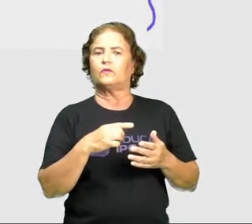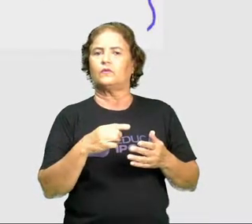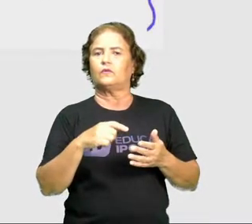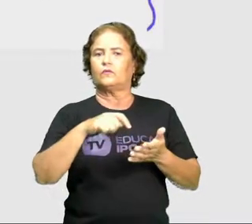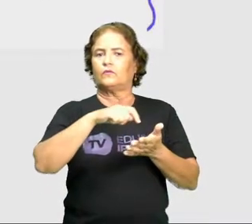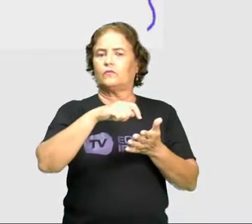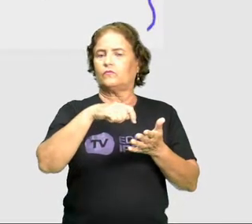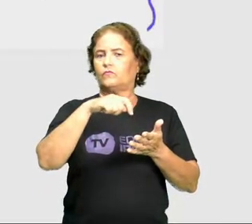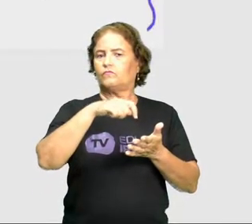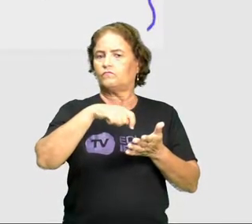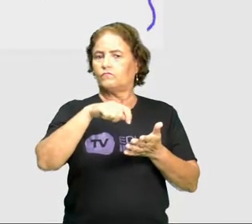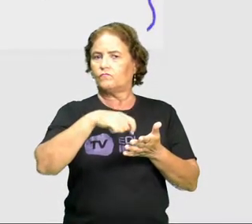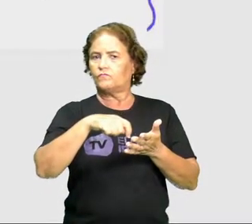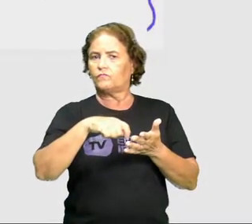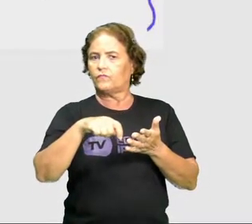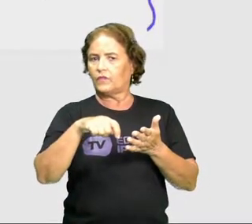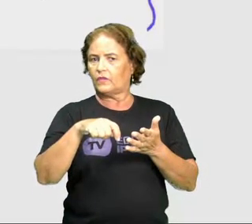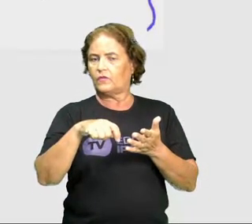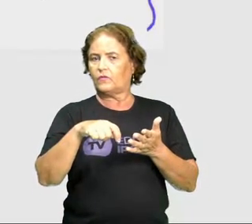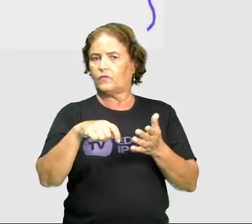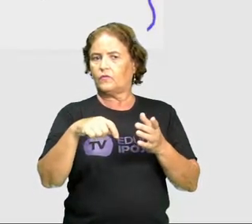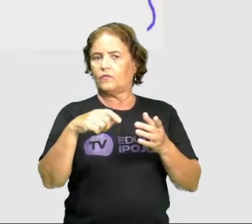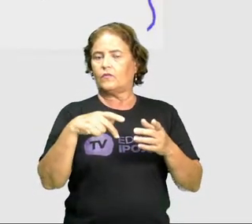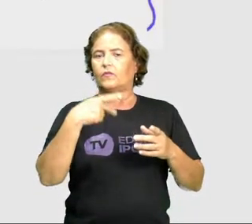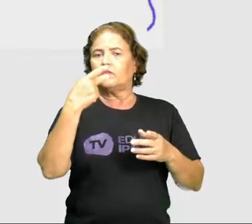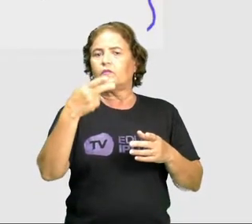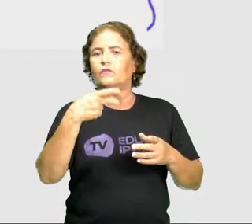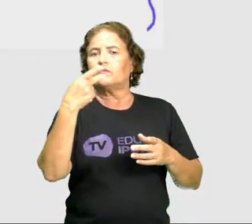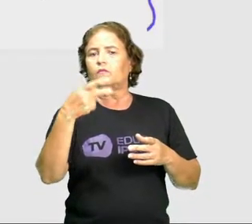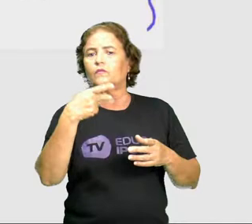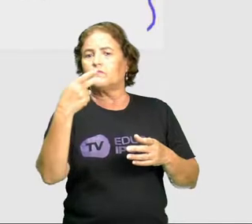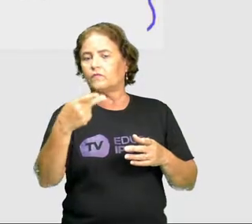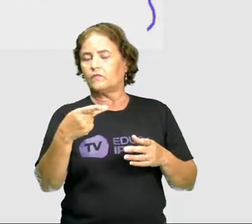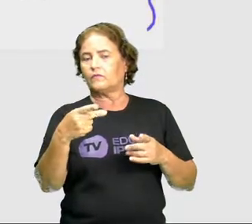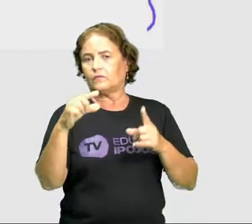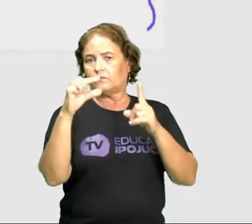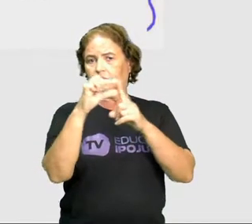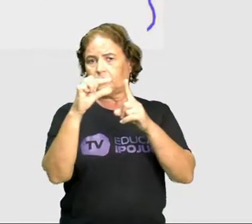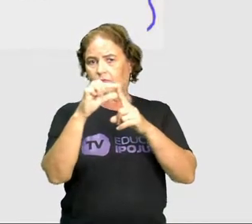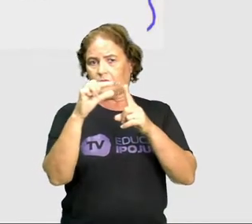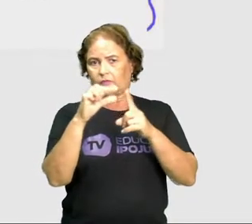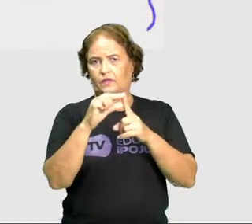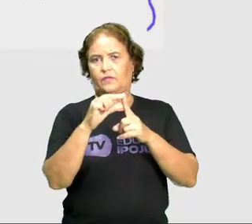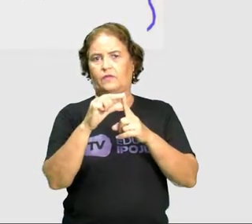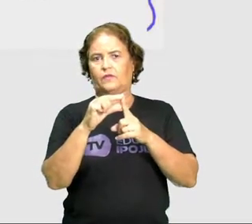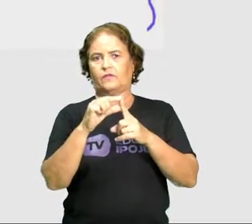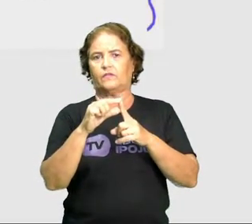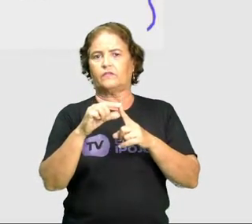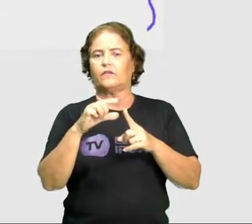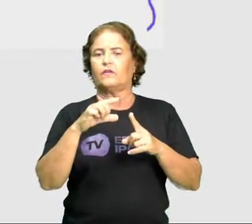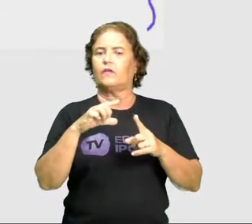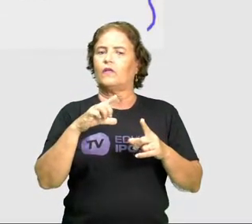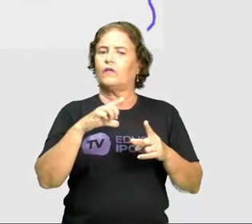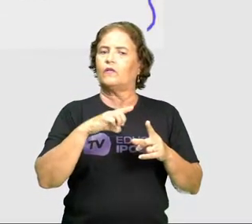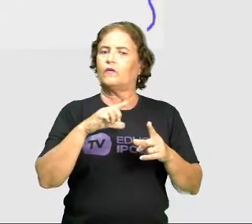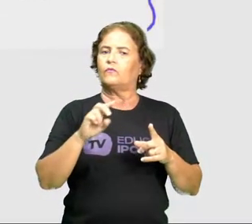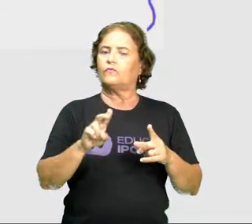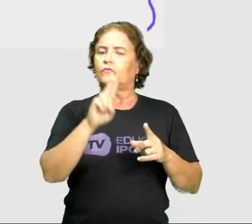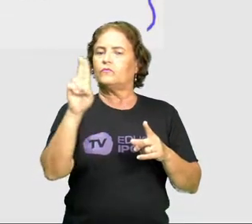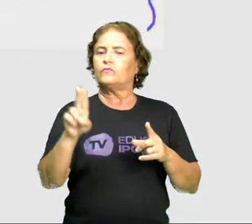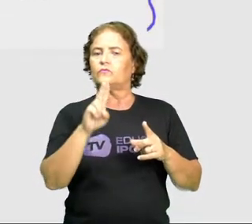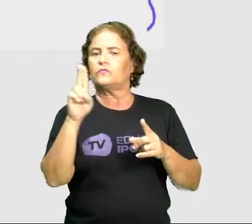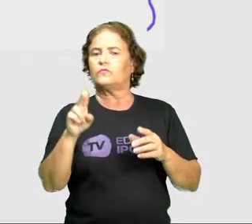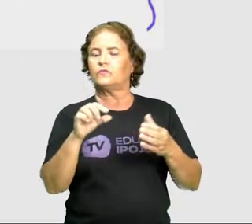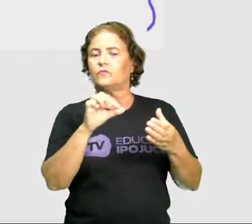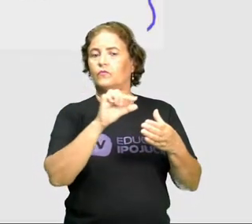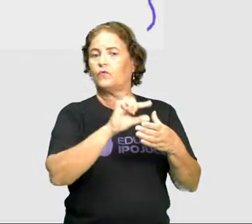ortográfico, para a colocação de acento ortográfico na pronúncia das palavras e ela vai em uma vogal ou também para